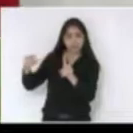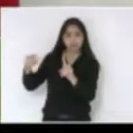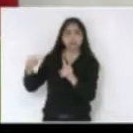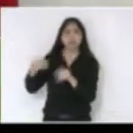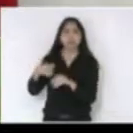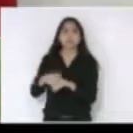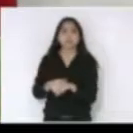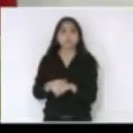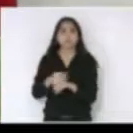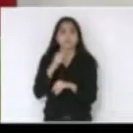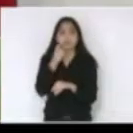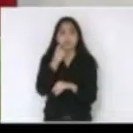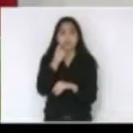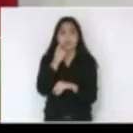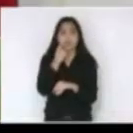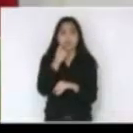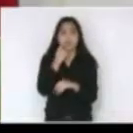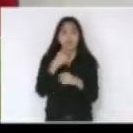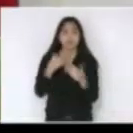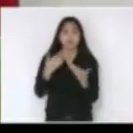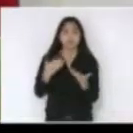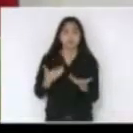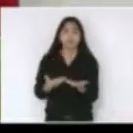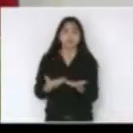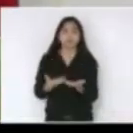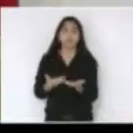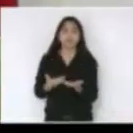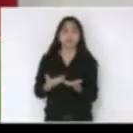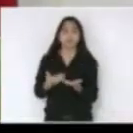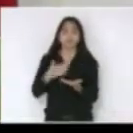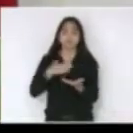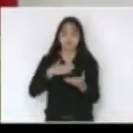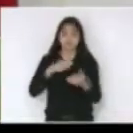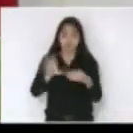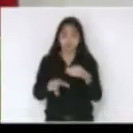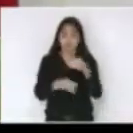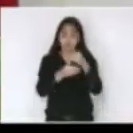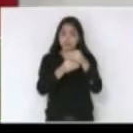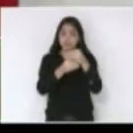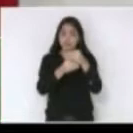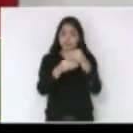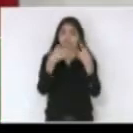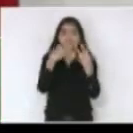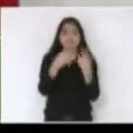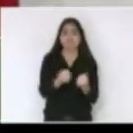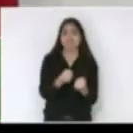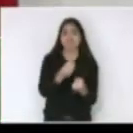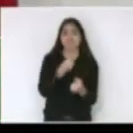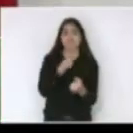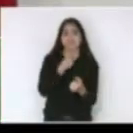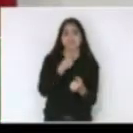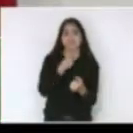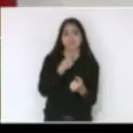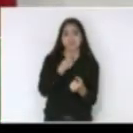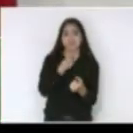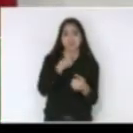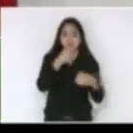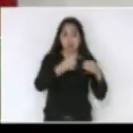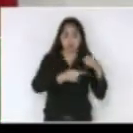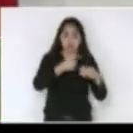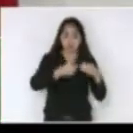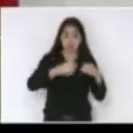problema então a minha emenda não foi aceita a comissão de constituição